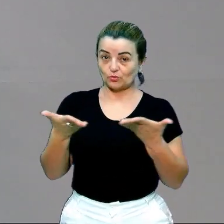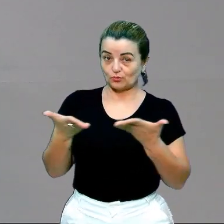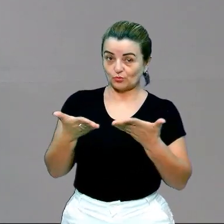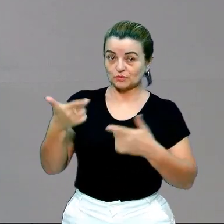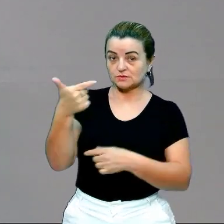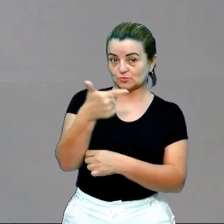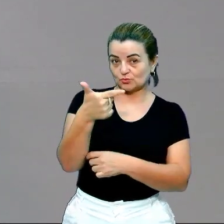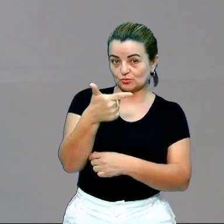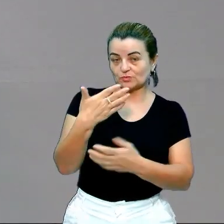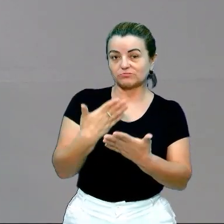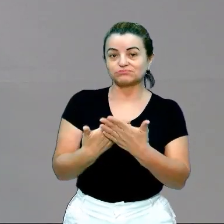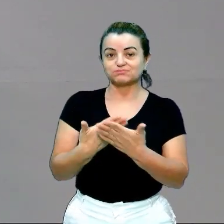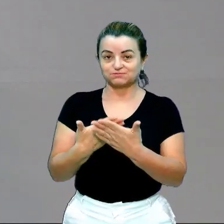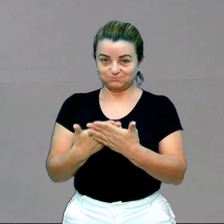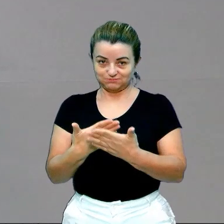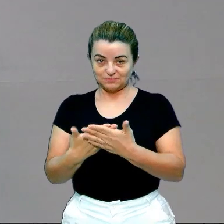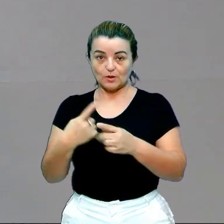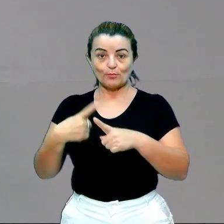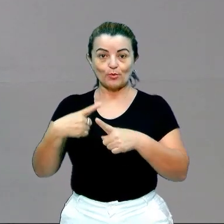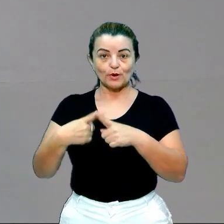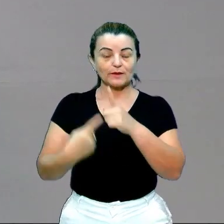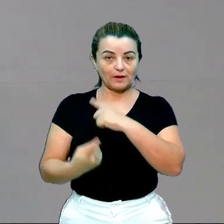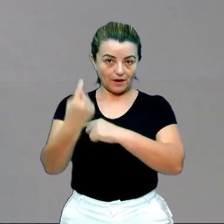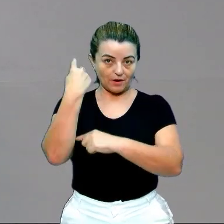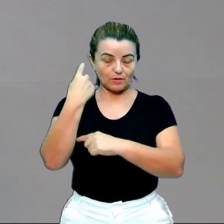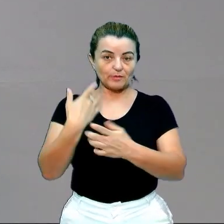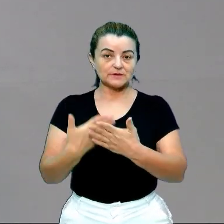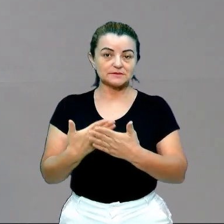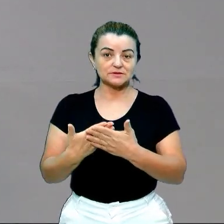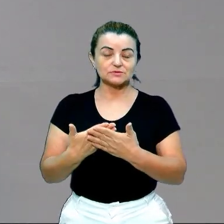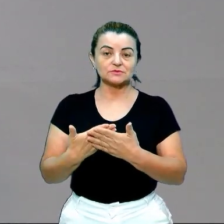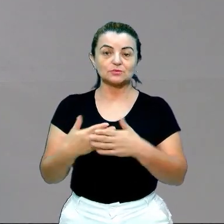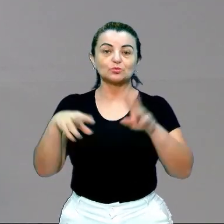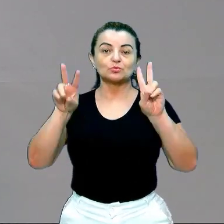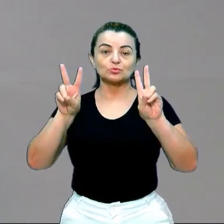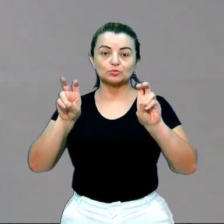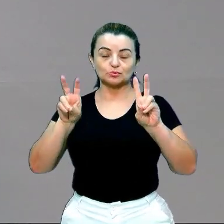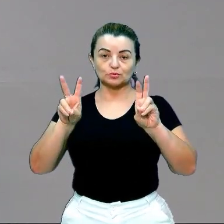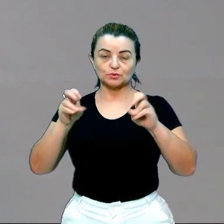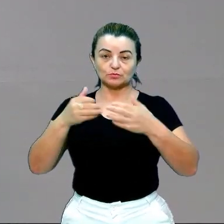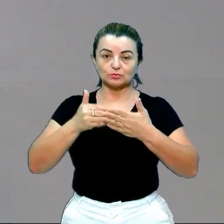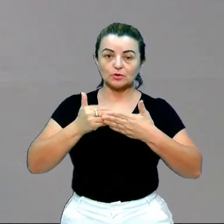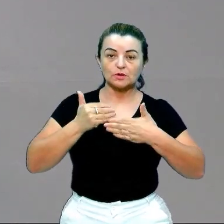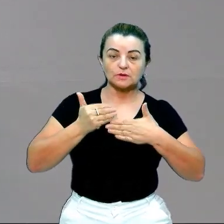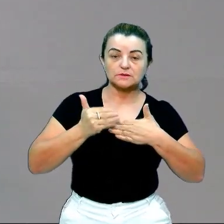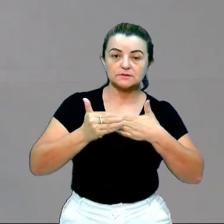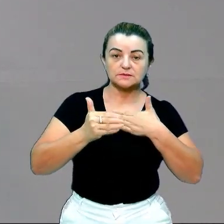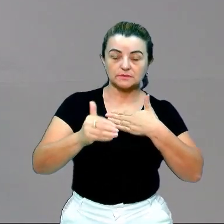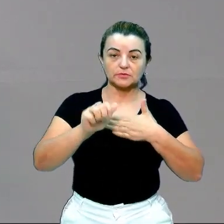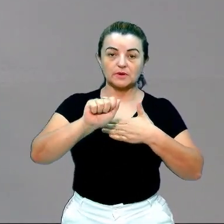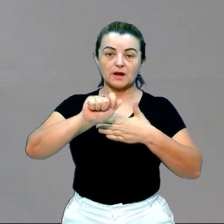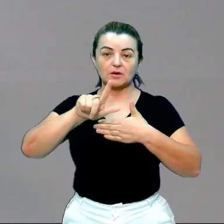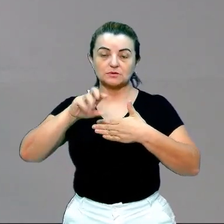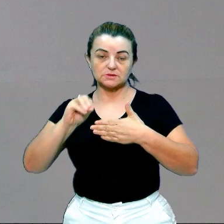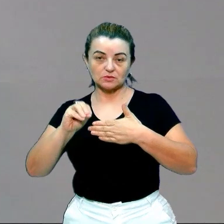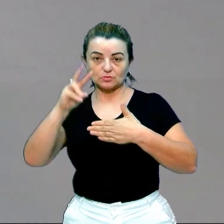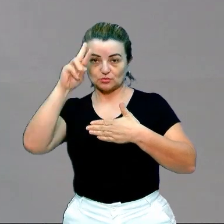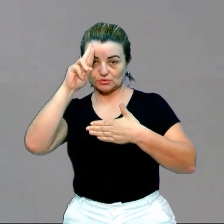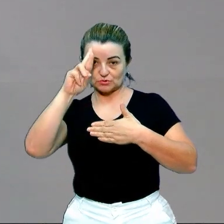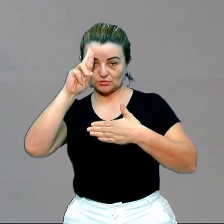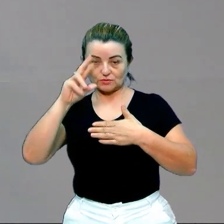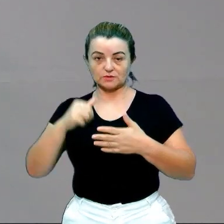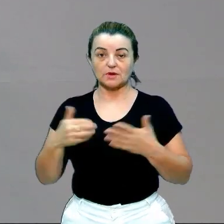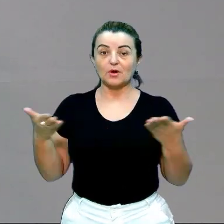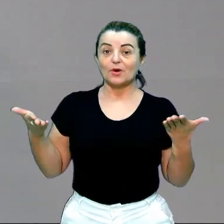nossa segunda aula, porque na aula passada nós estudamos introdução por alusão histórica. E hoje nós